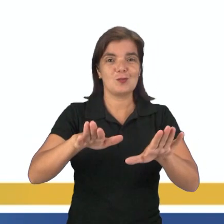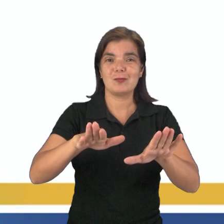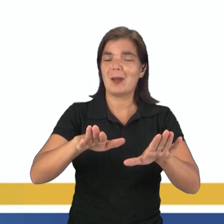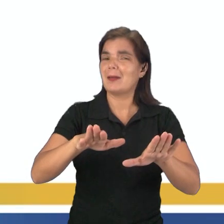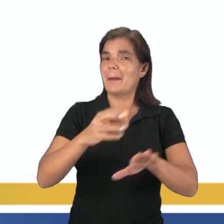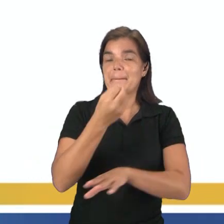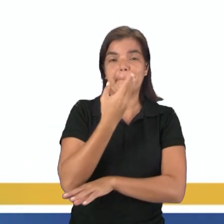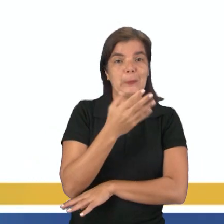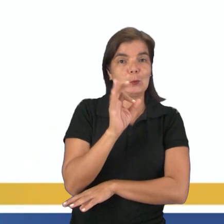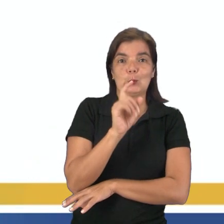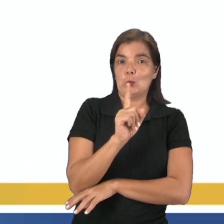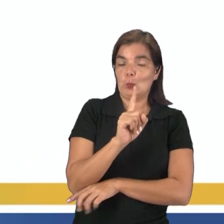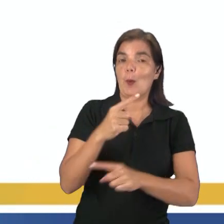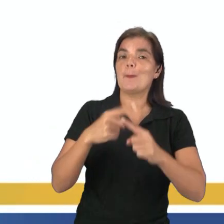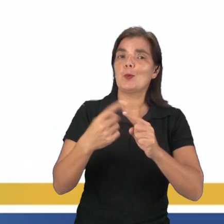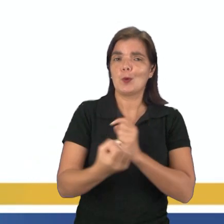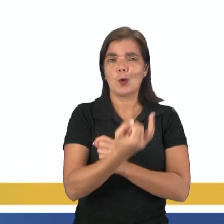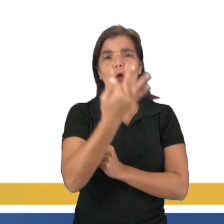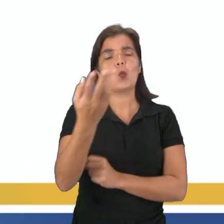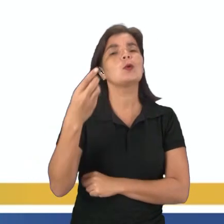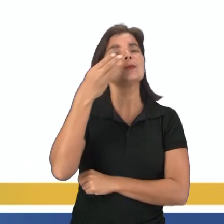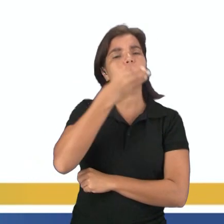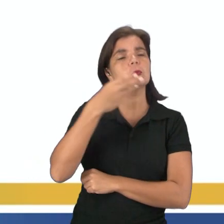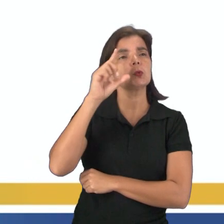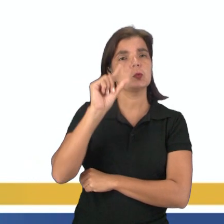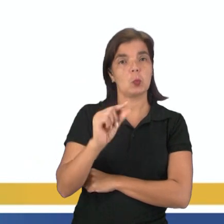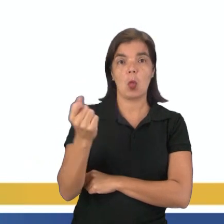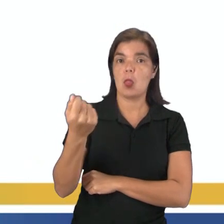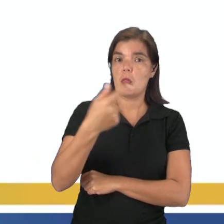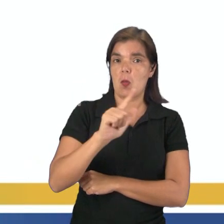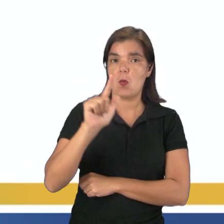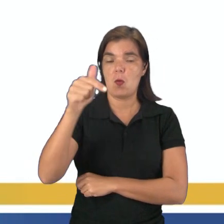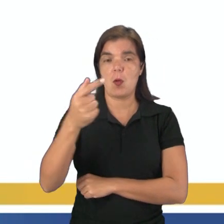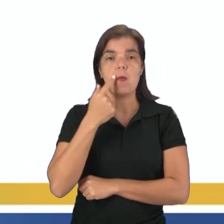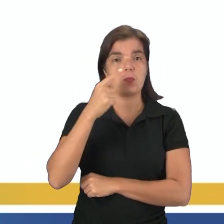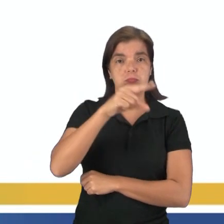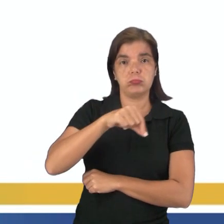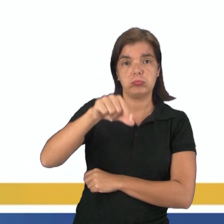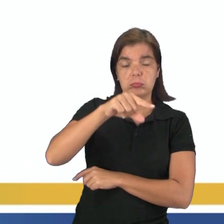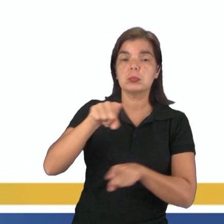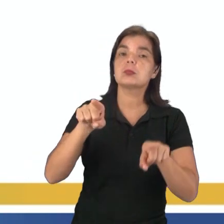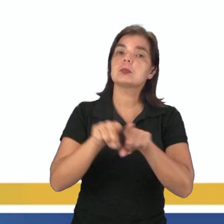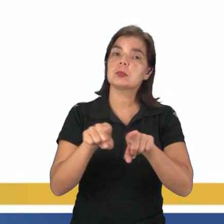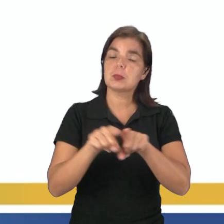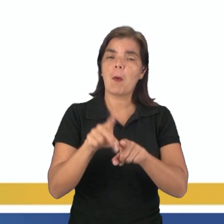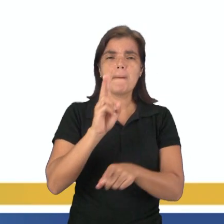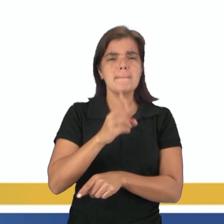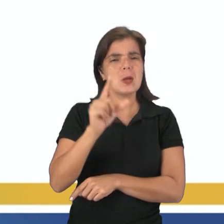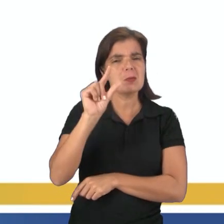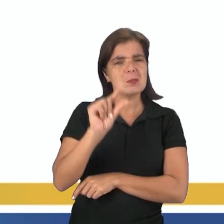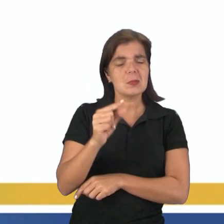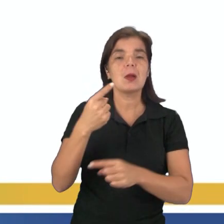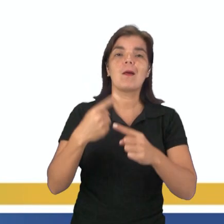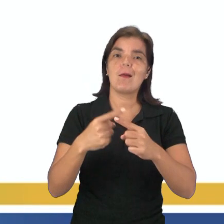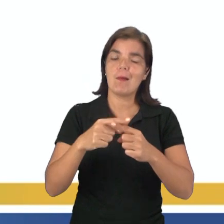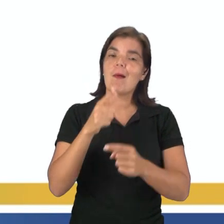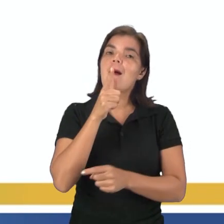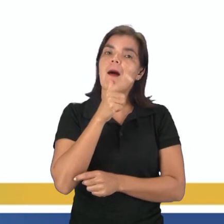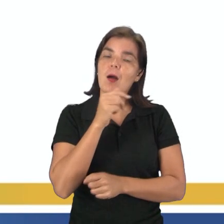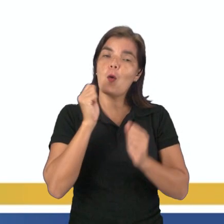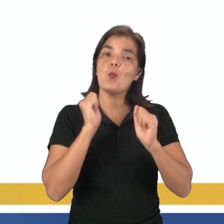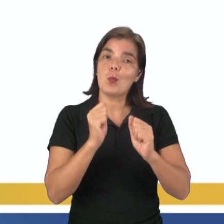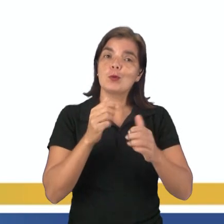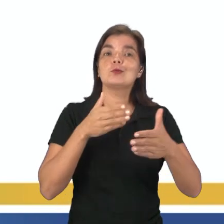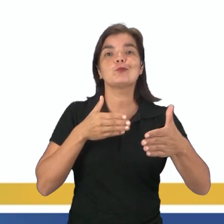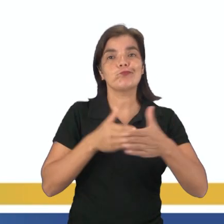equivalente, porque a quantidade de água doce, ela é bem menor em relação à água salgada. E aí, mesmo sendo pequena, essa água ainda pode